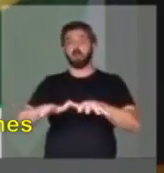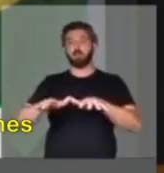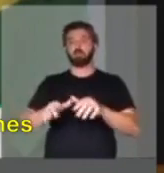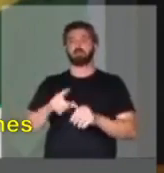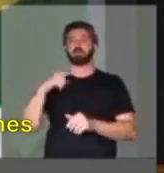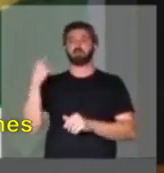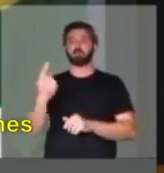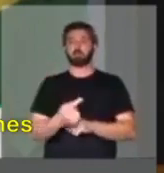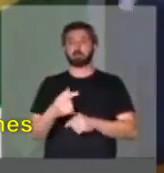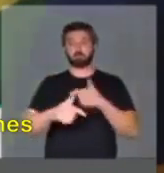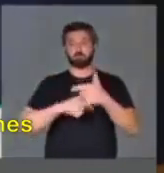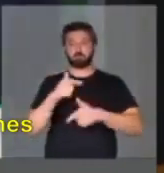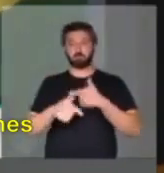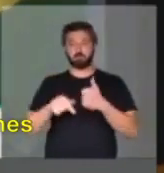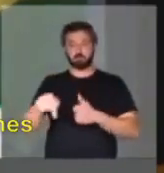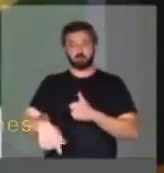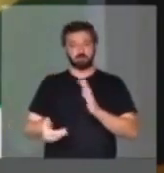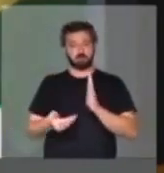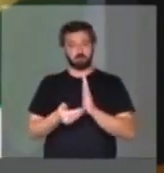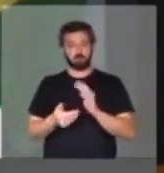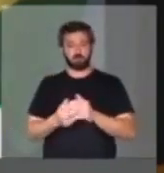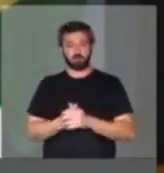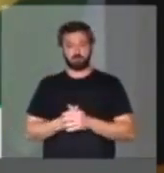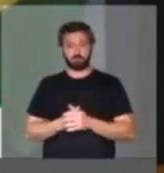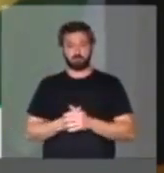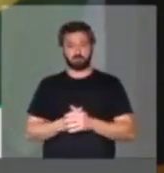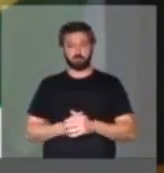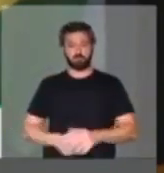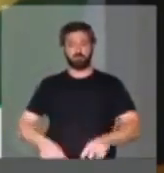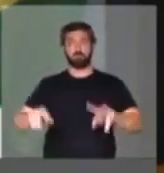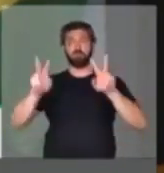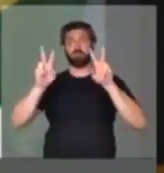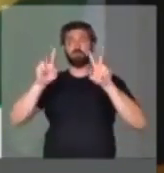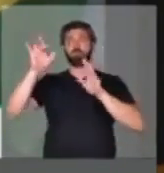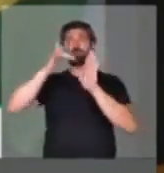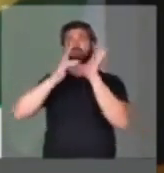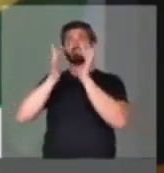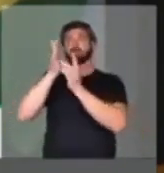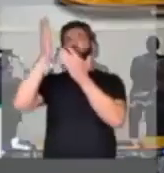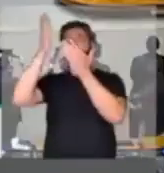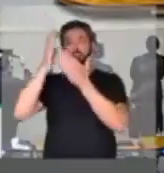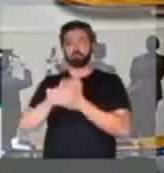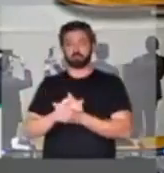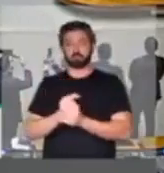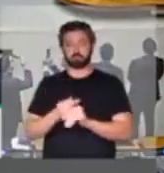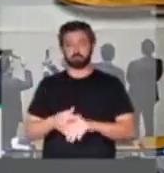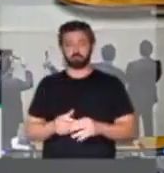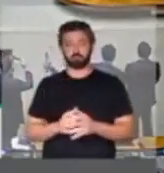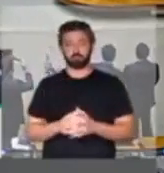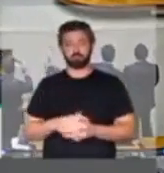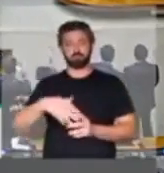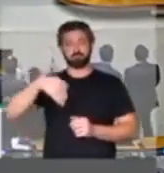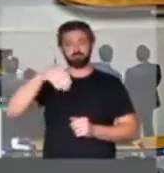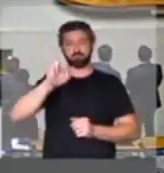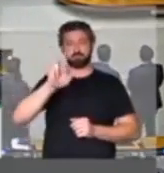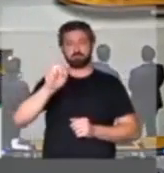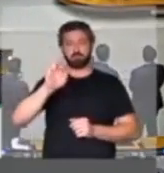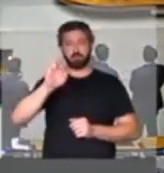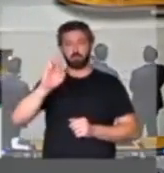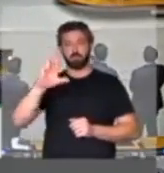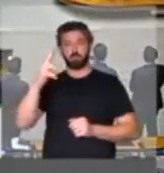nossas ações aqui nesta Casa Legislativa. Viva Cristo Rei! Para breves comunicações, deputada Mara Rocha.